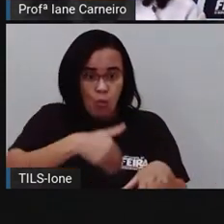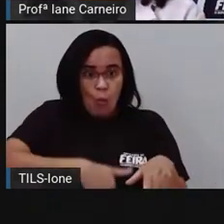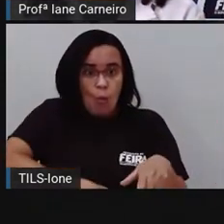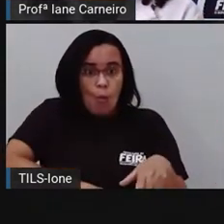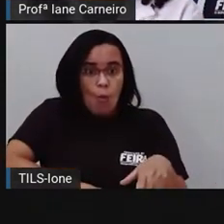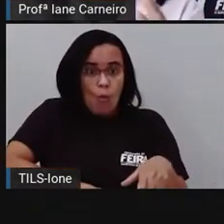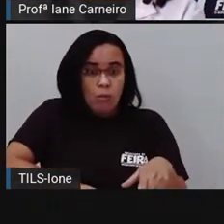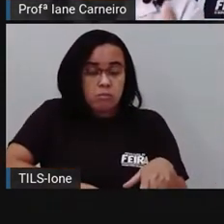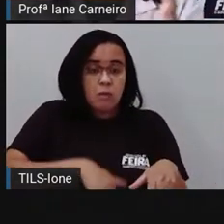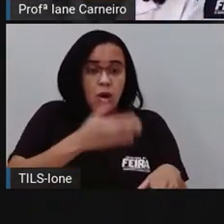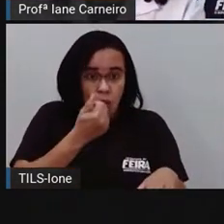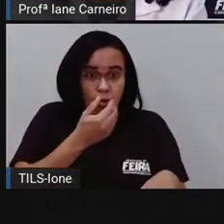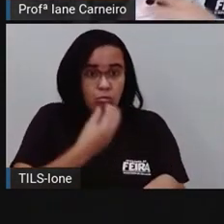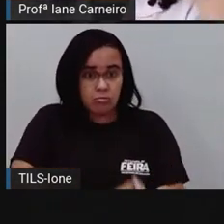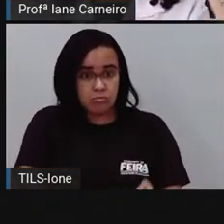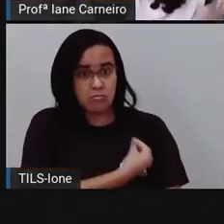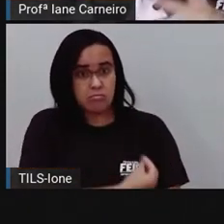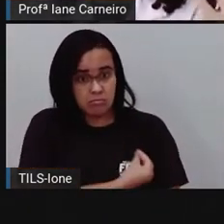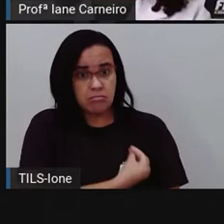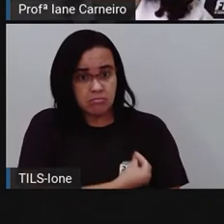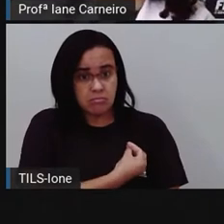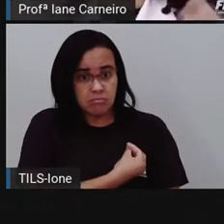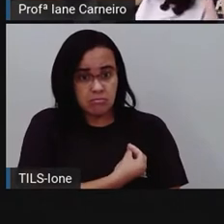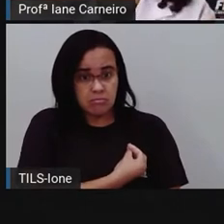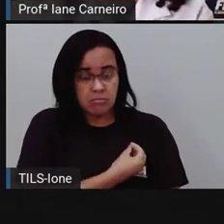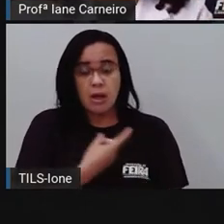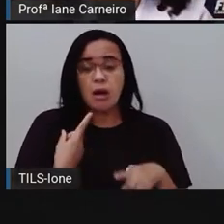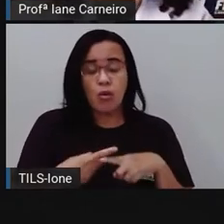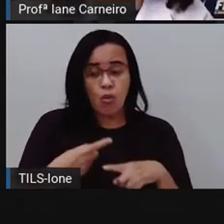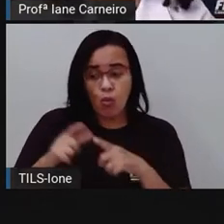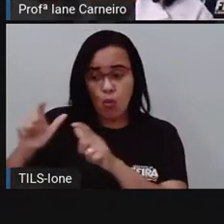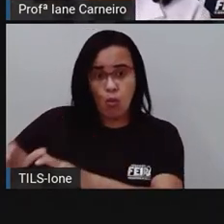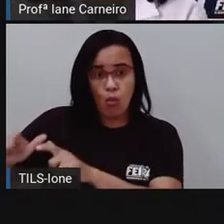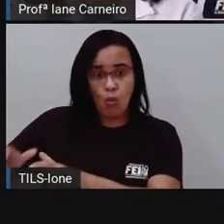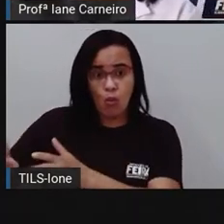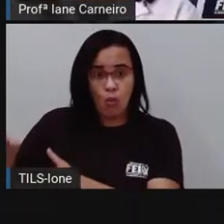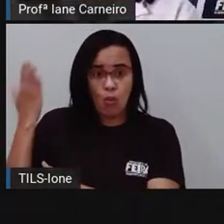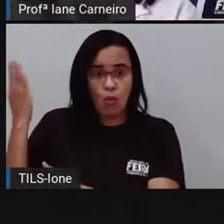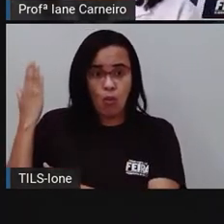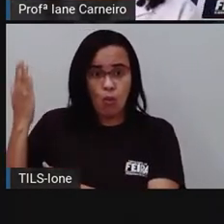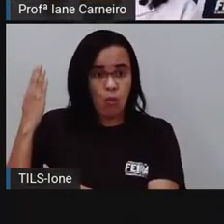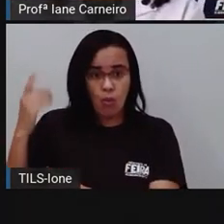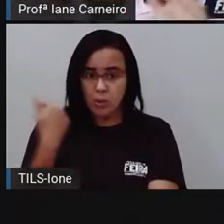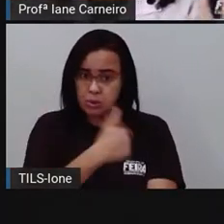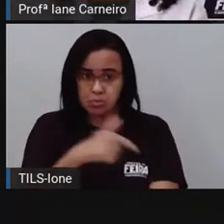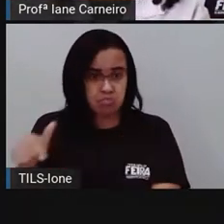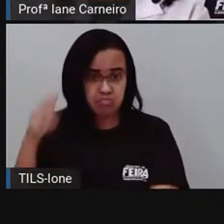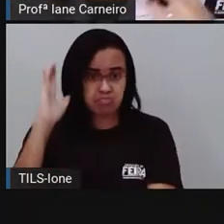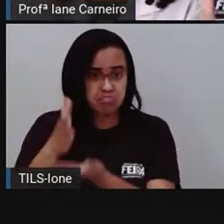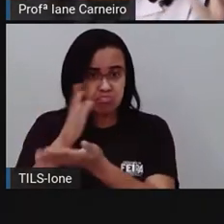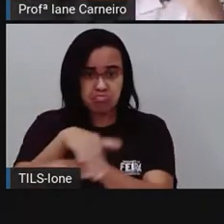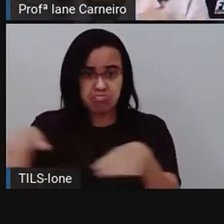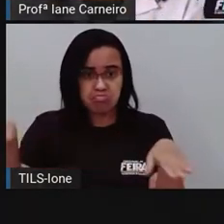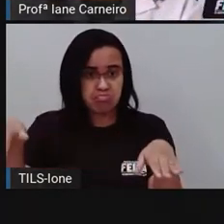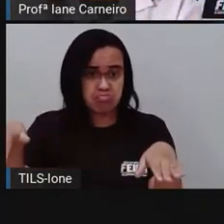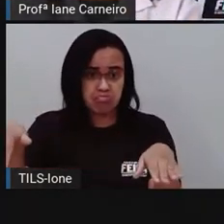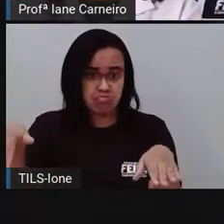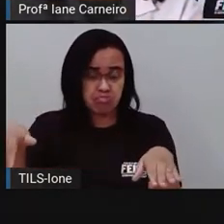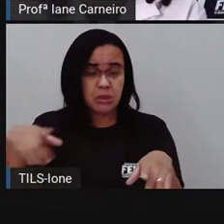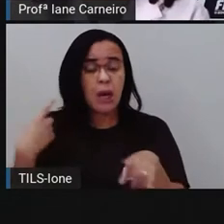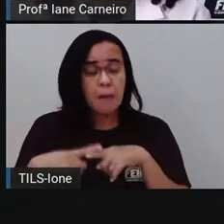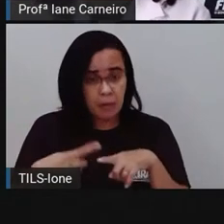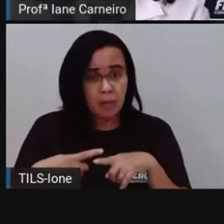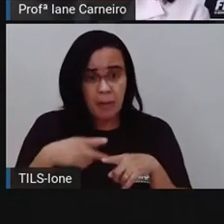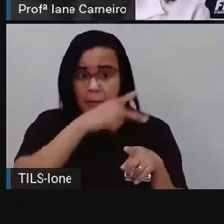sobreviver. Porque o local onde ele deveria estar vivendo, onde ele deveria morar, né? Provavelmente está sendo ocupado por